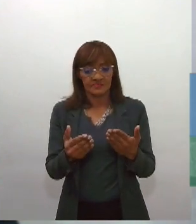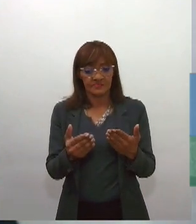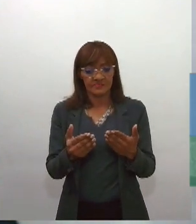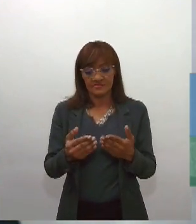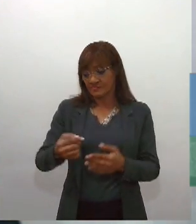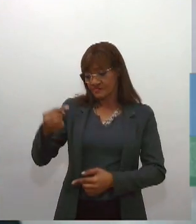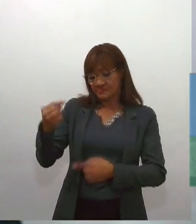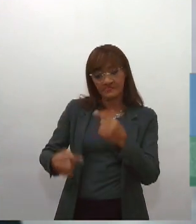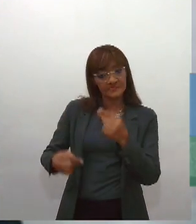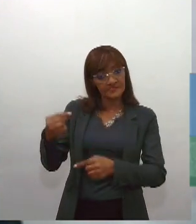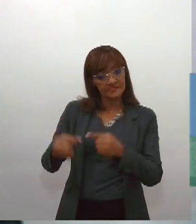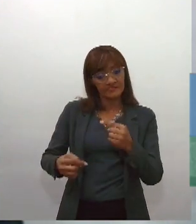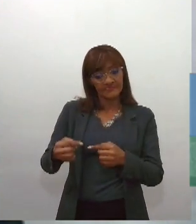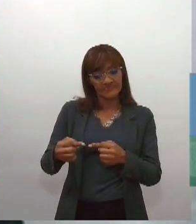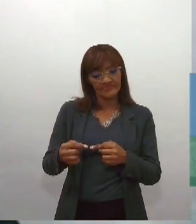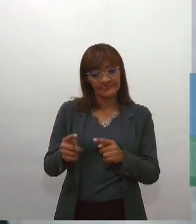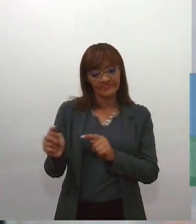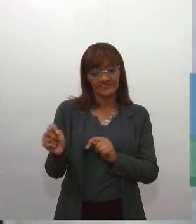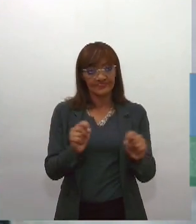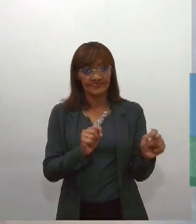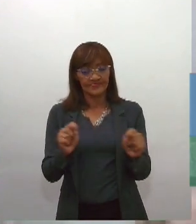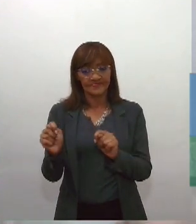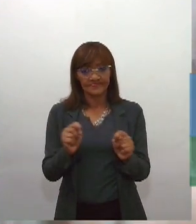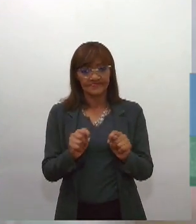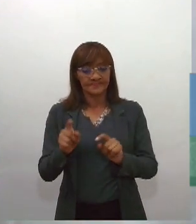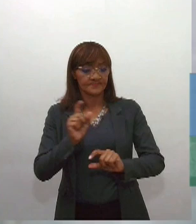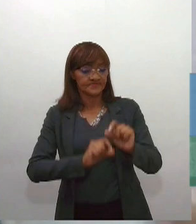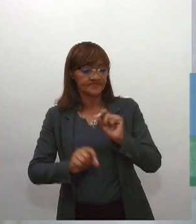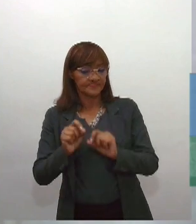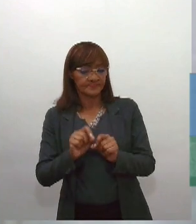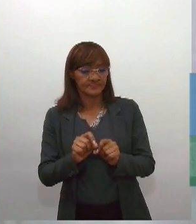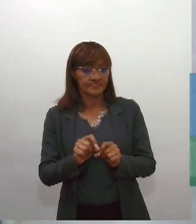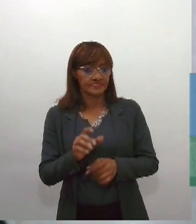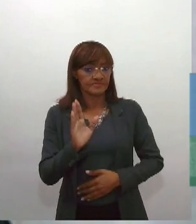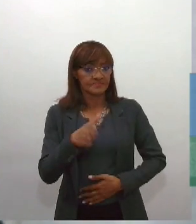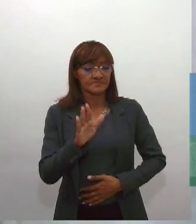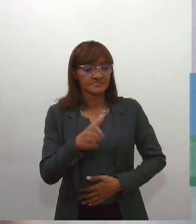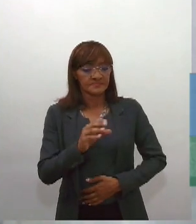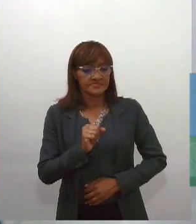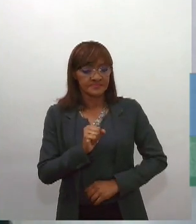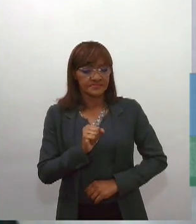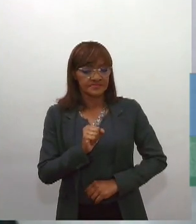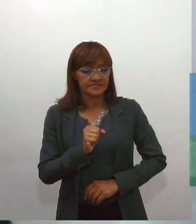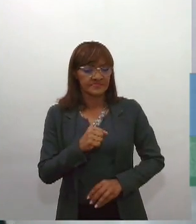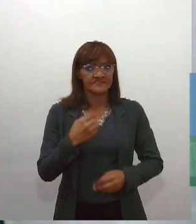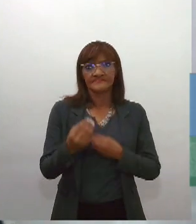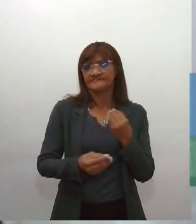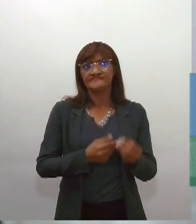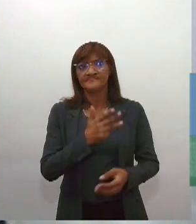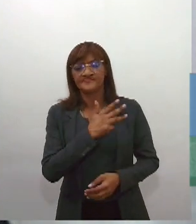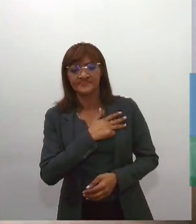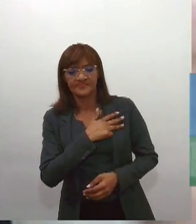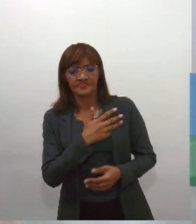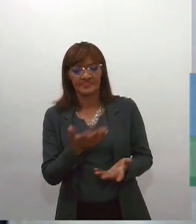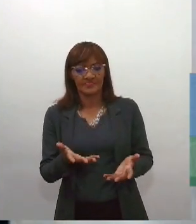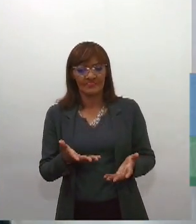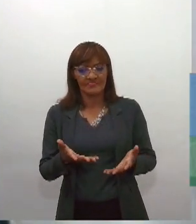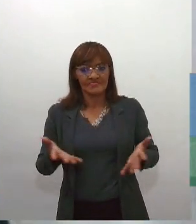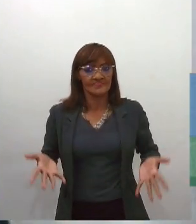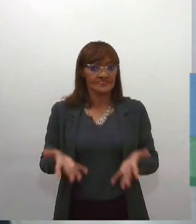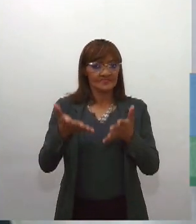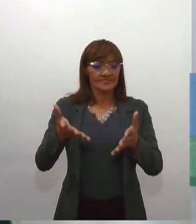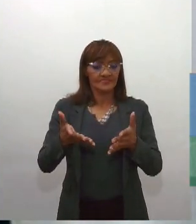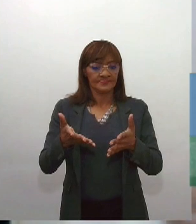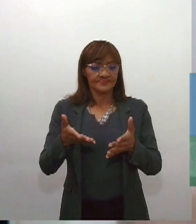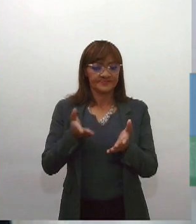e que não foram esses acontecimentos lá de trás, de Lula, que motivaram a aprovação da PEC, senão ela teria sido feita